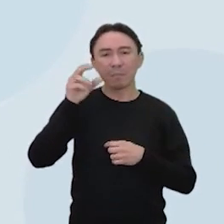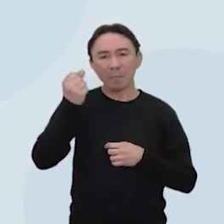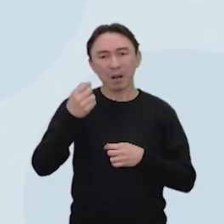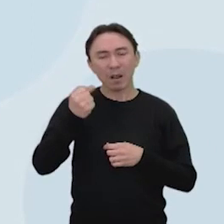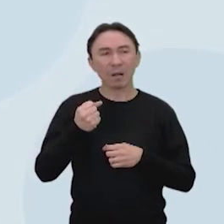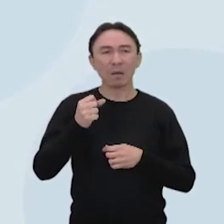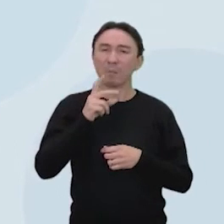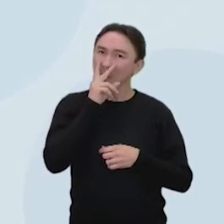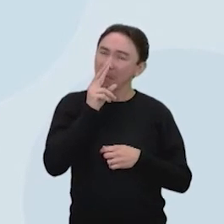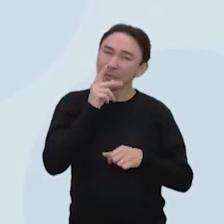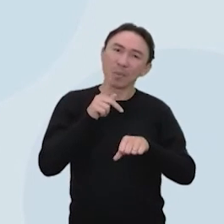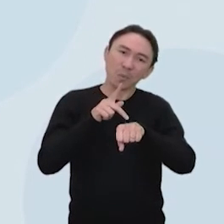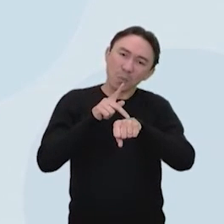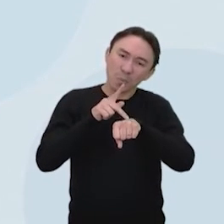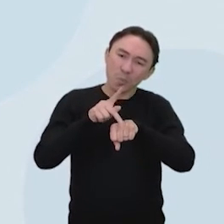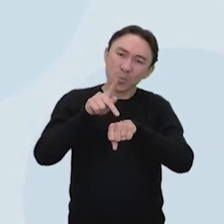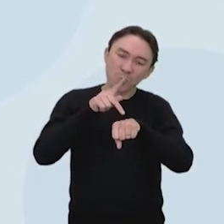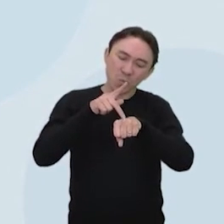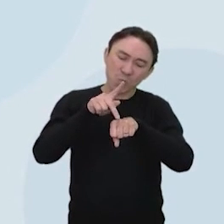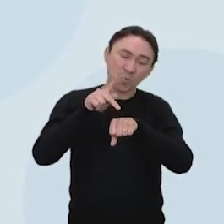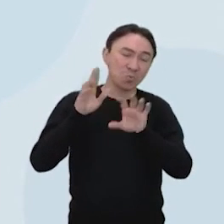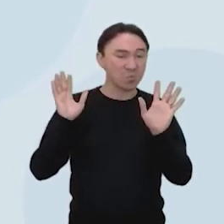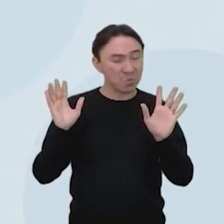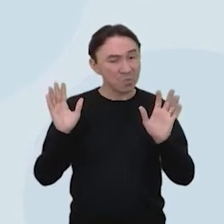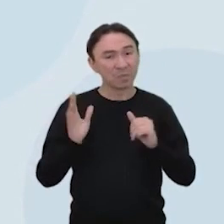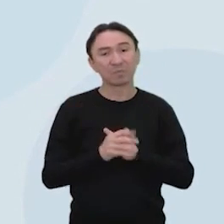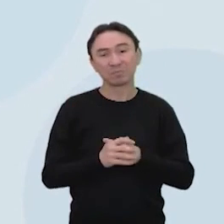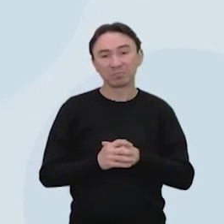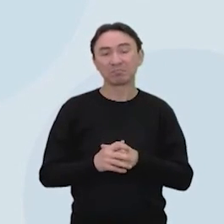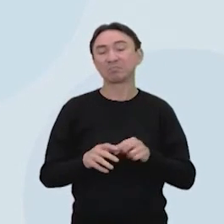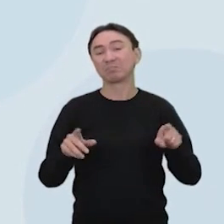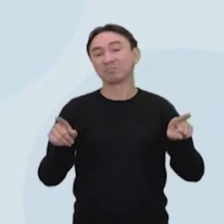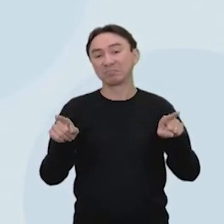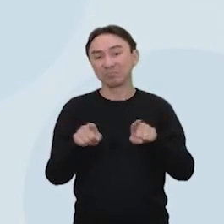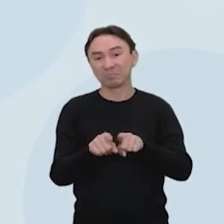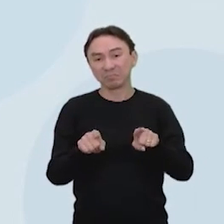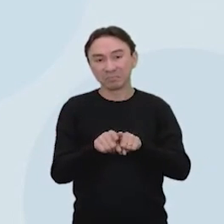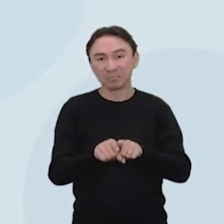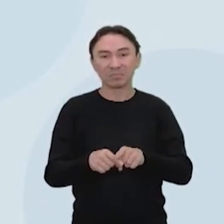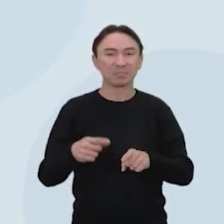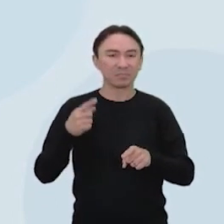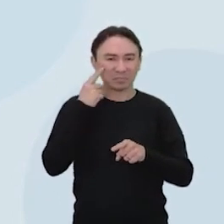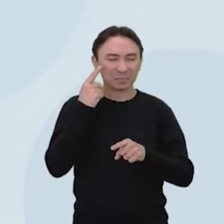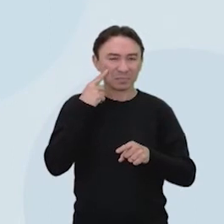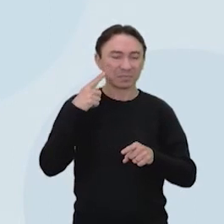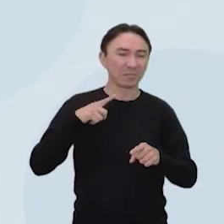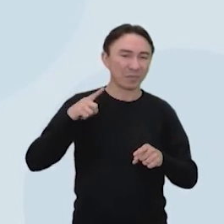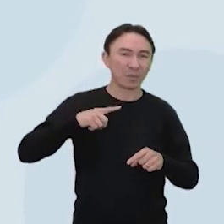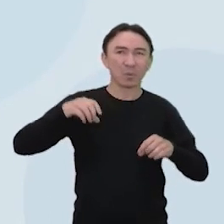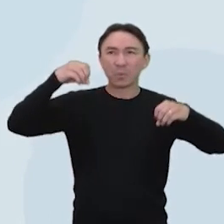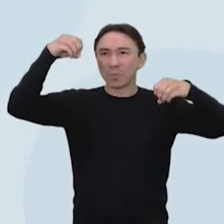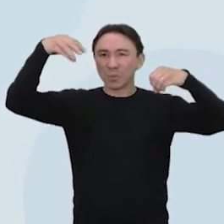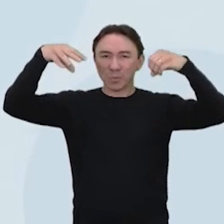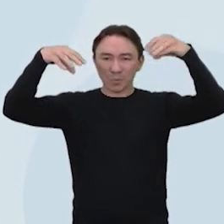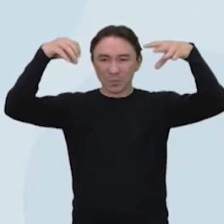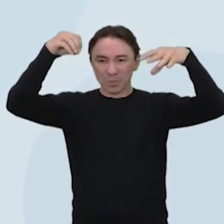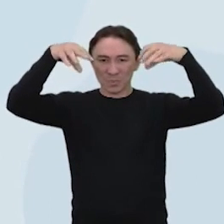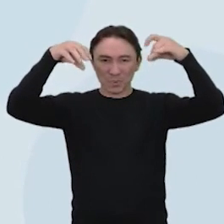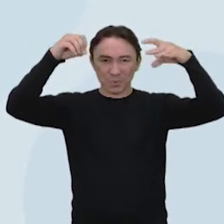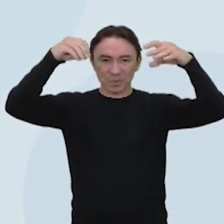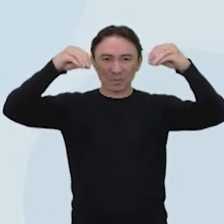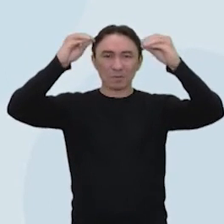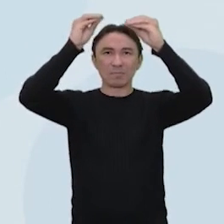É uma boa. Uma boa. Eu vejo o lustre, né? É uma coisa muito rica. um símbolo de riqueza.